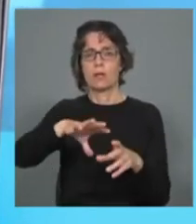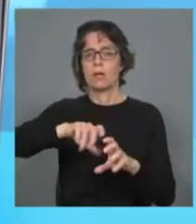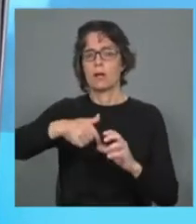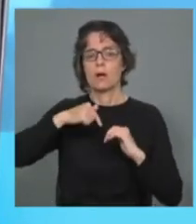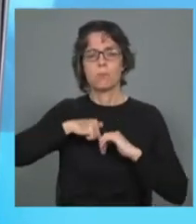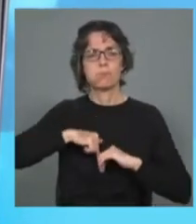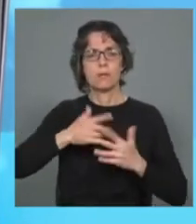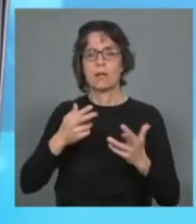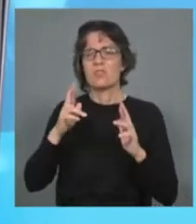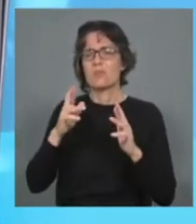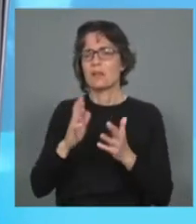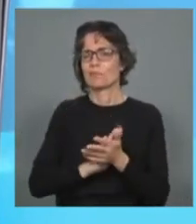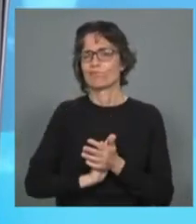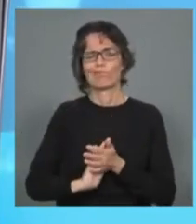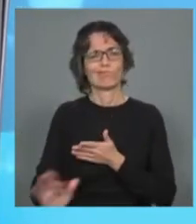sem esperança,